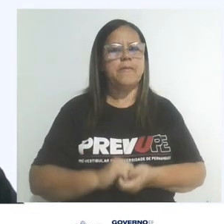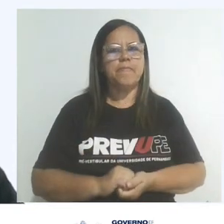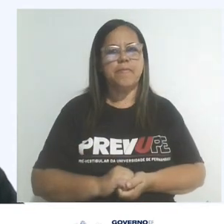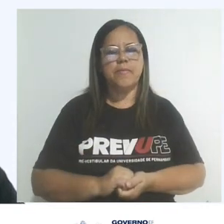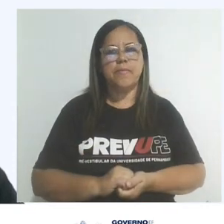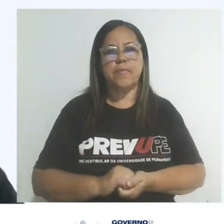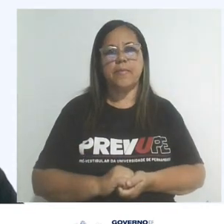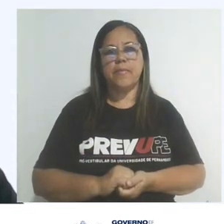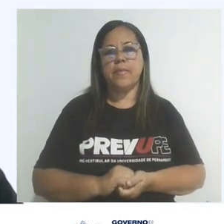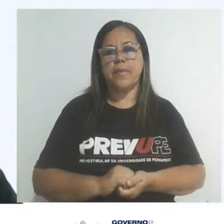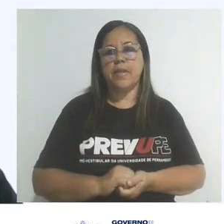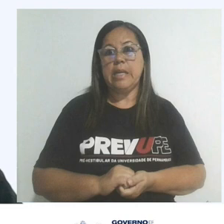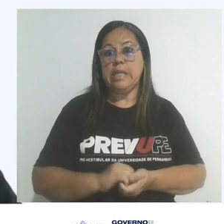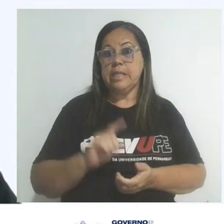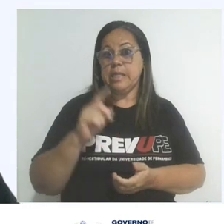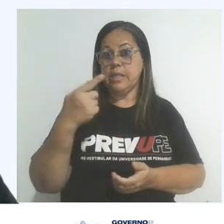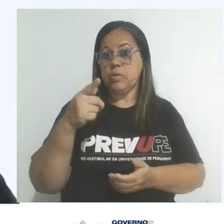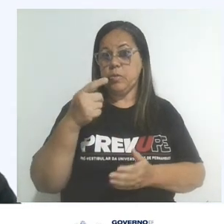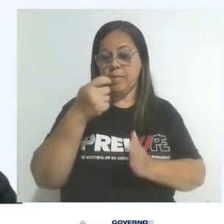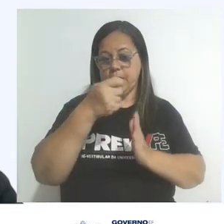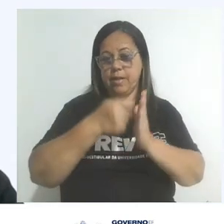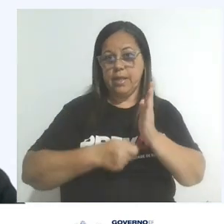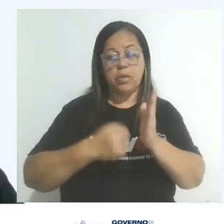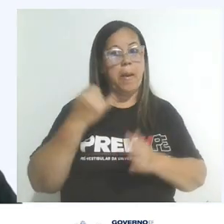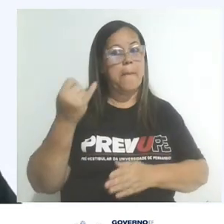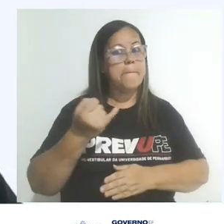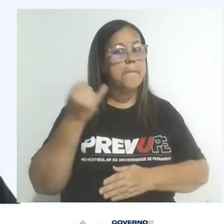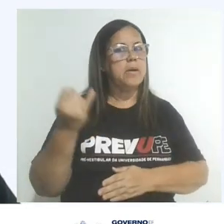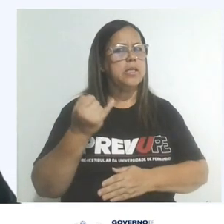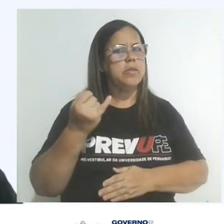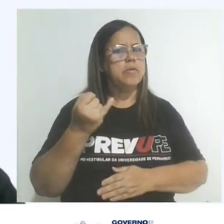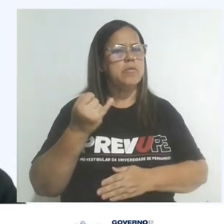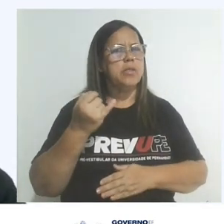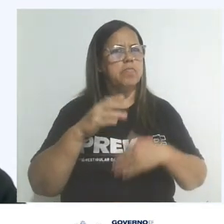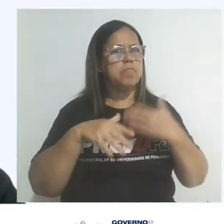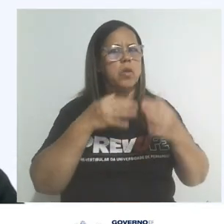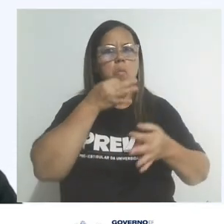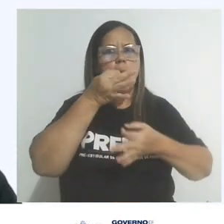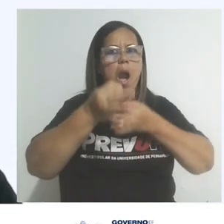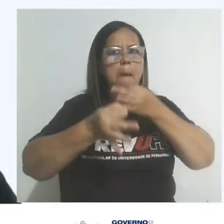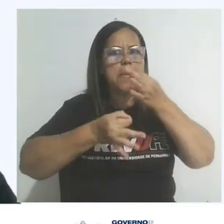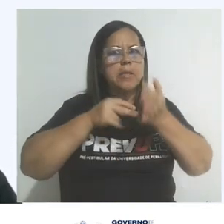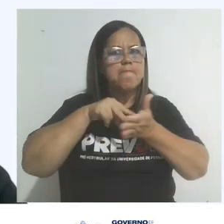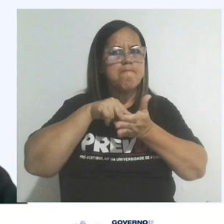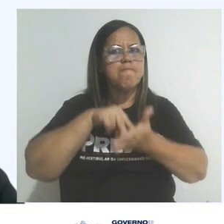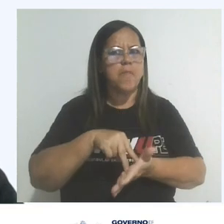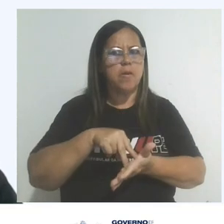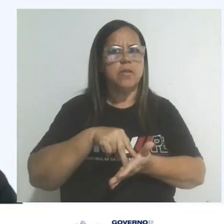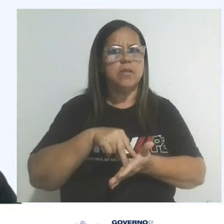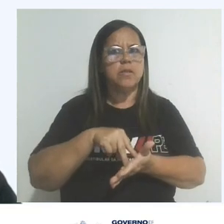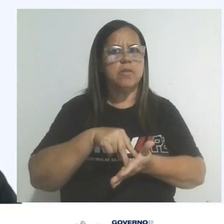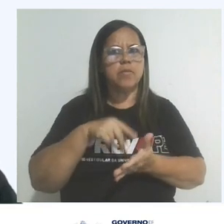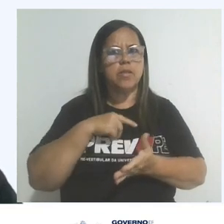Em meio às linhas da sua redação, é essencial construir uma argumentação sólida, um alicerce que